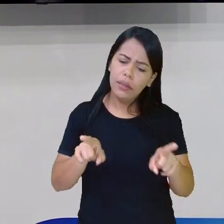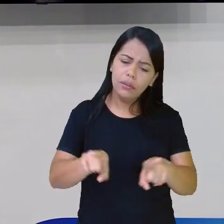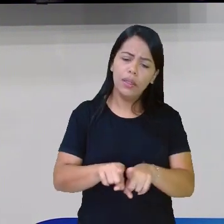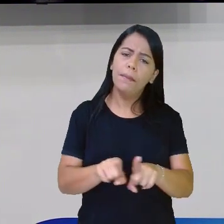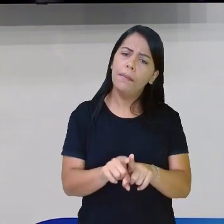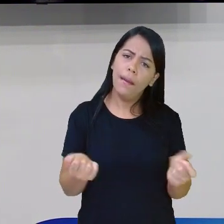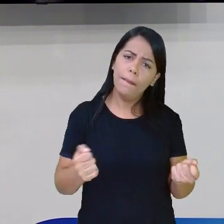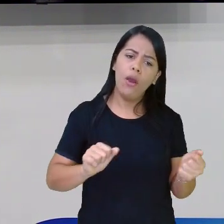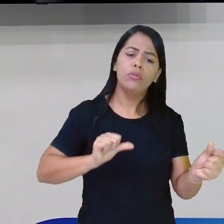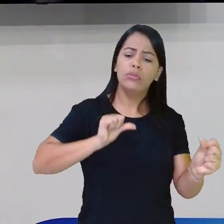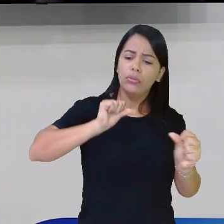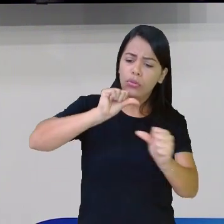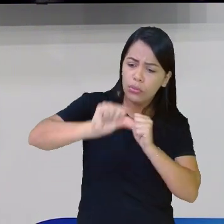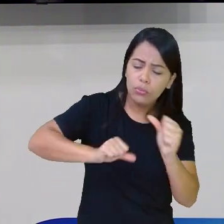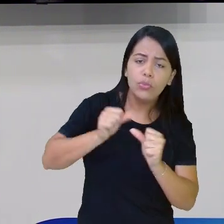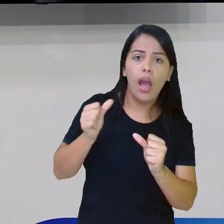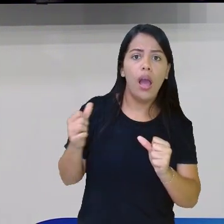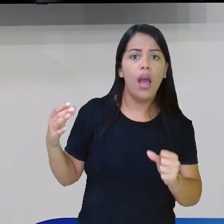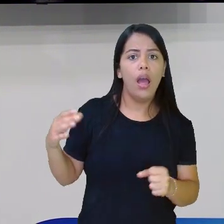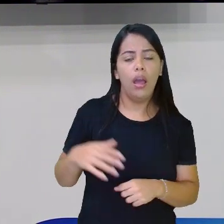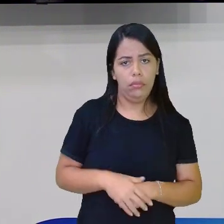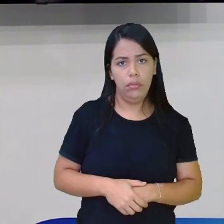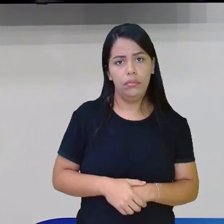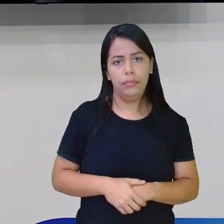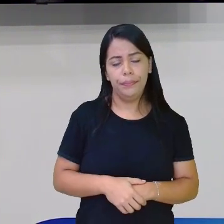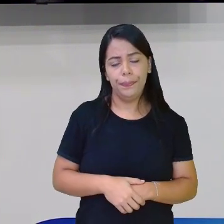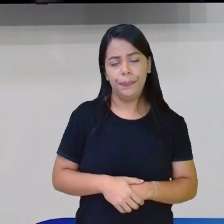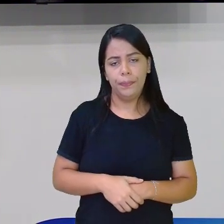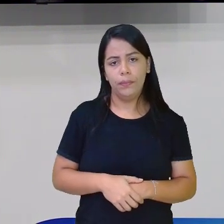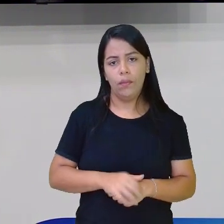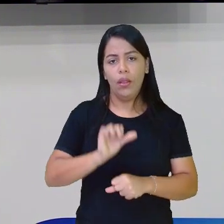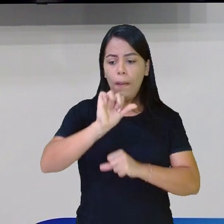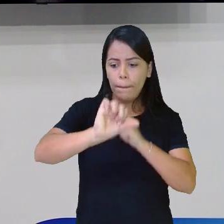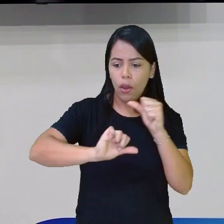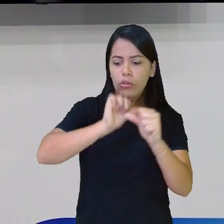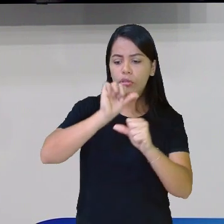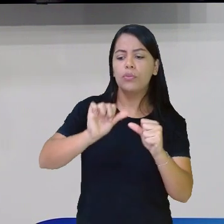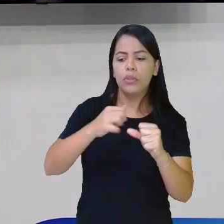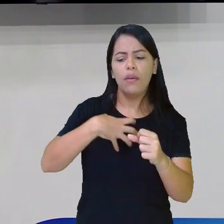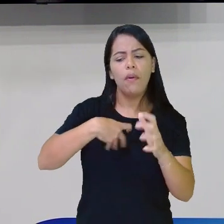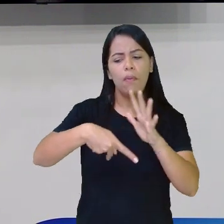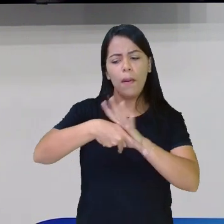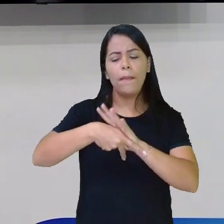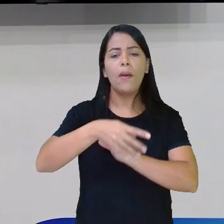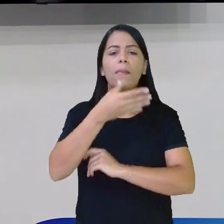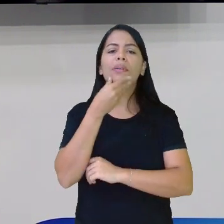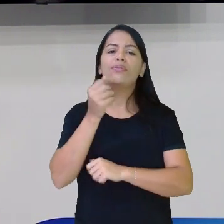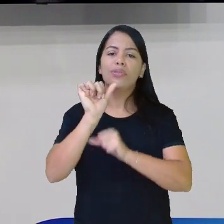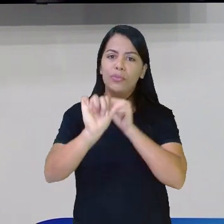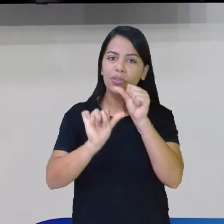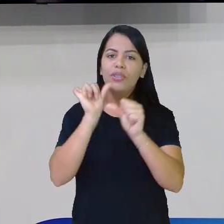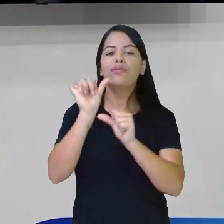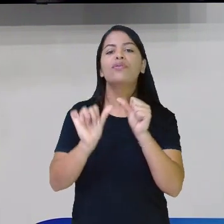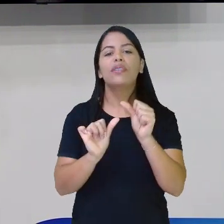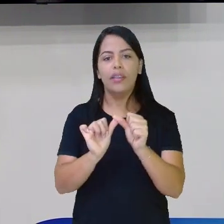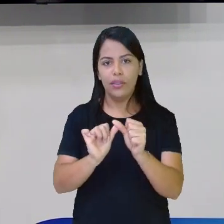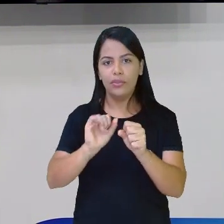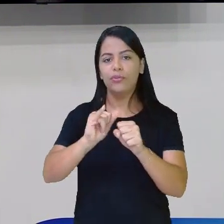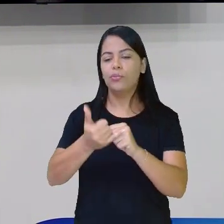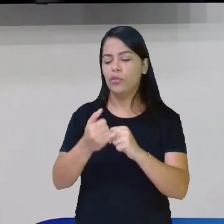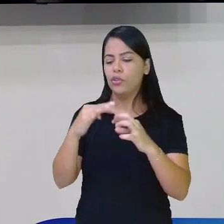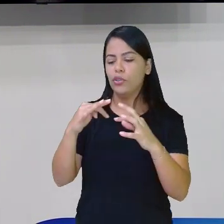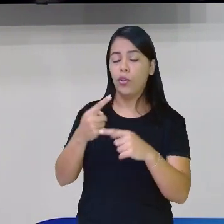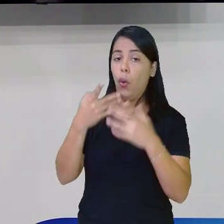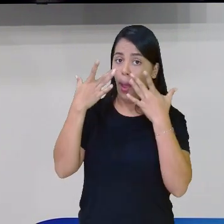ele de uma hora para outra para a forma masculina, alterando o substantivo, tá? Então, preste